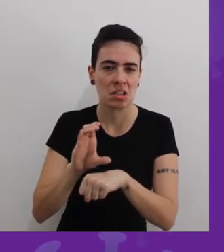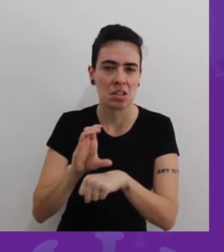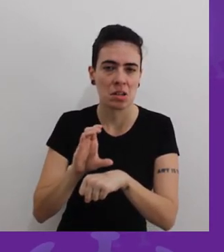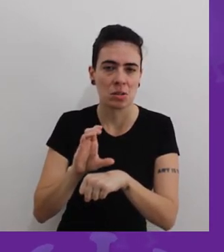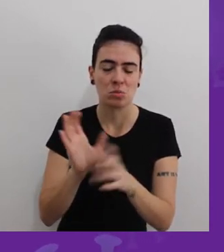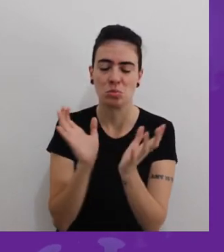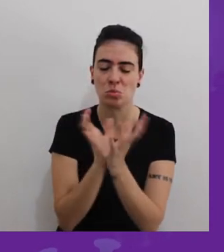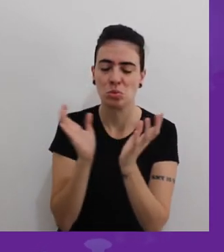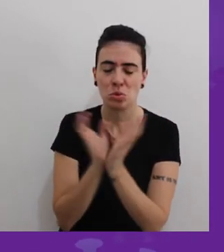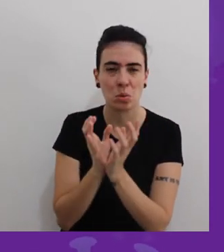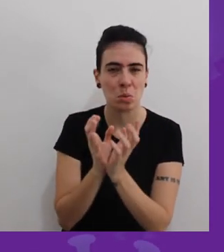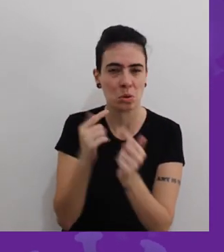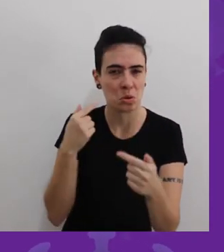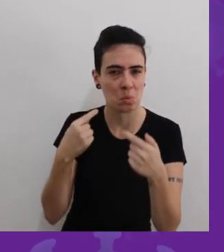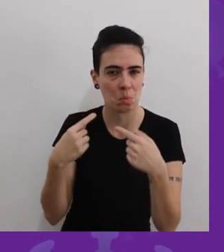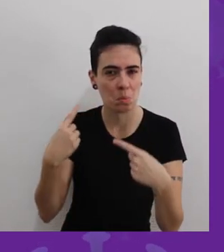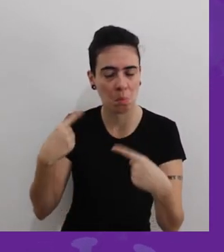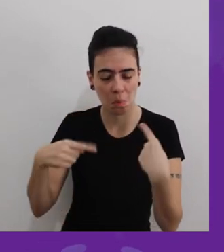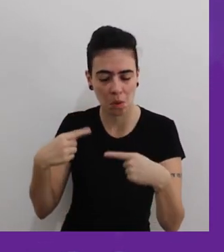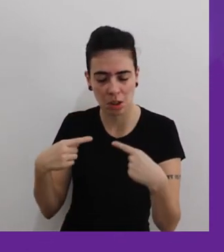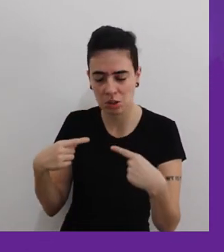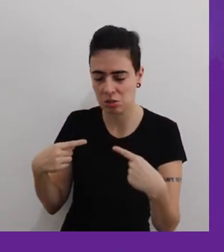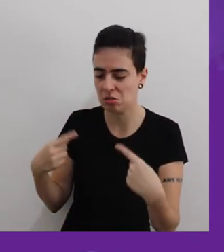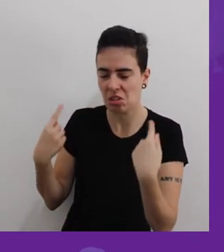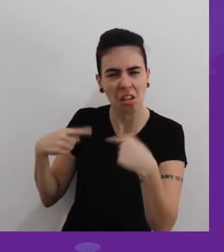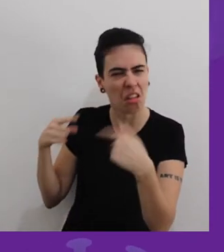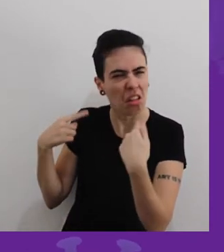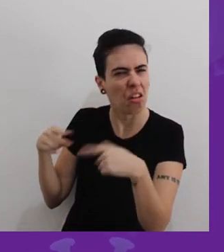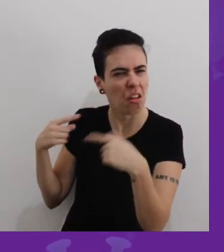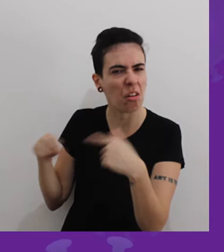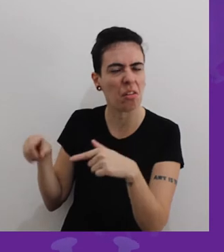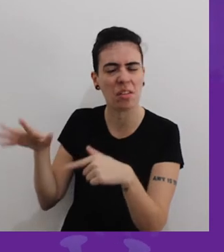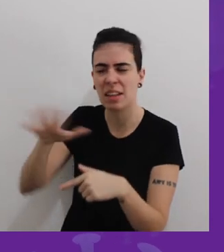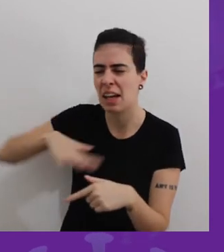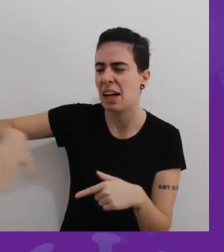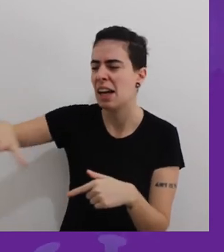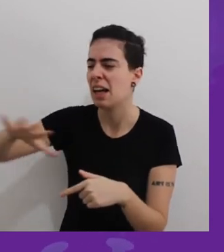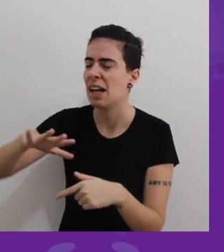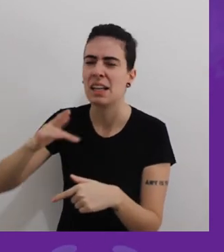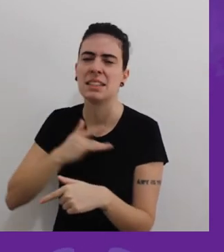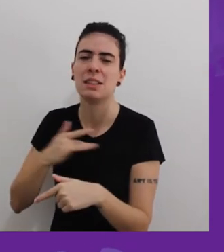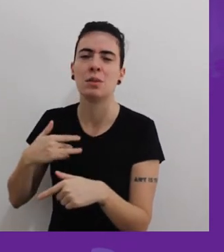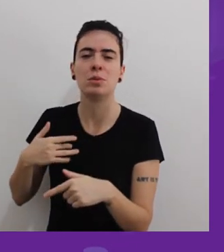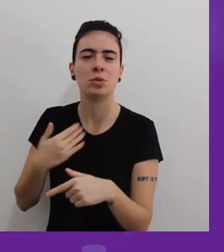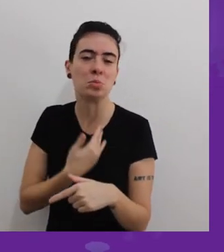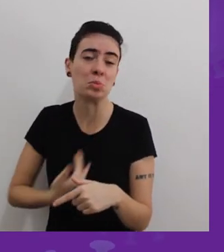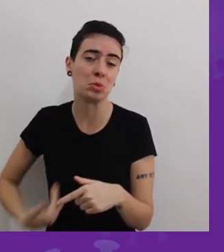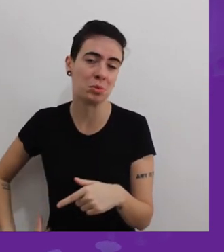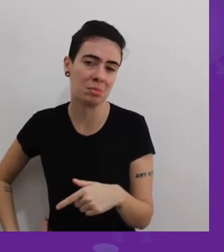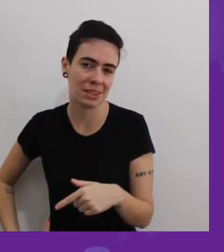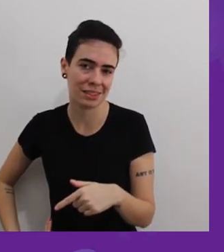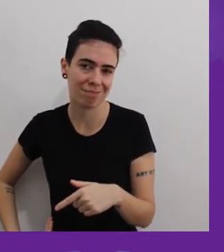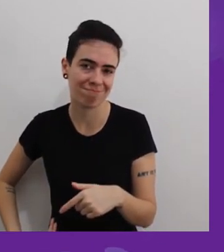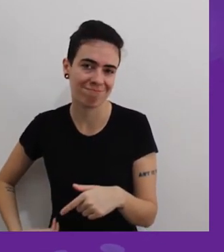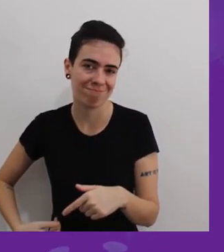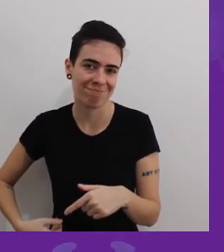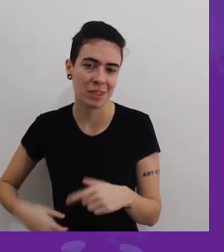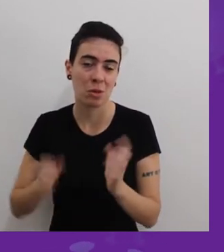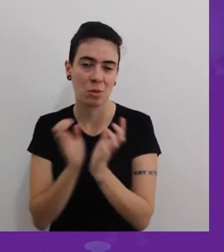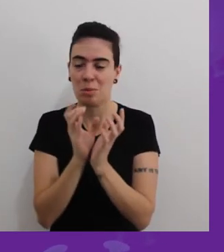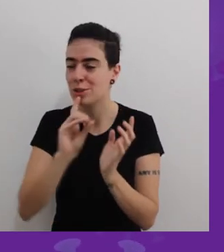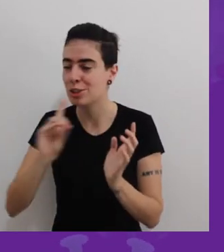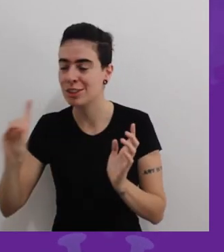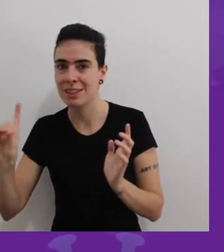que era radicalmente contra a saúde pública no país e que teve, então, que fazer uma negociação e aceitar a convivência do